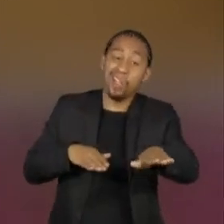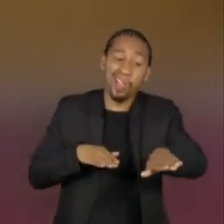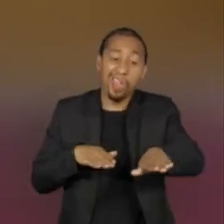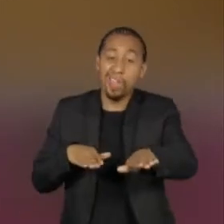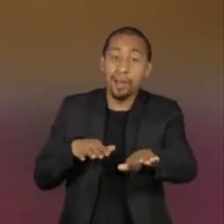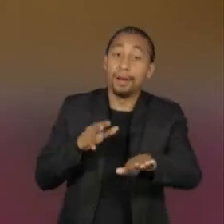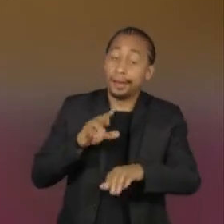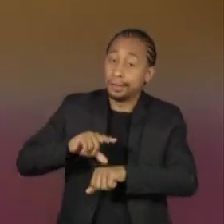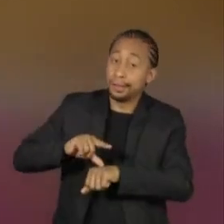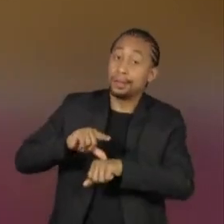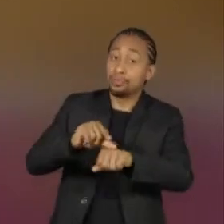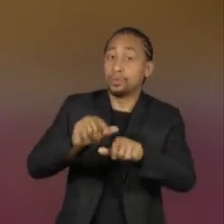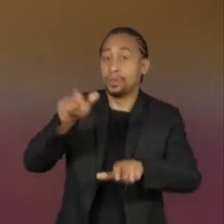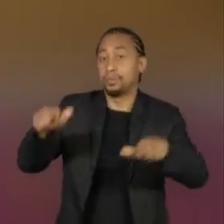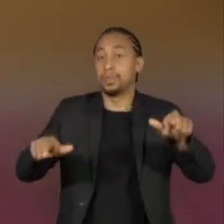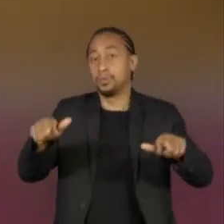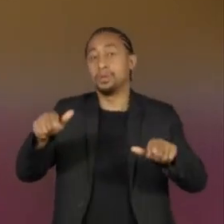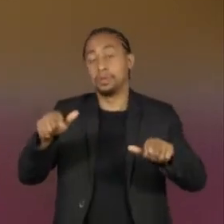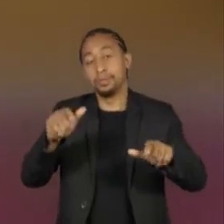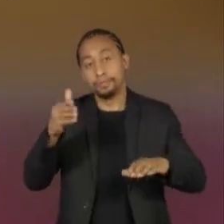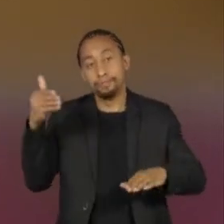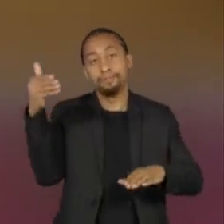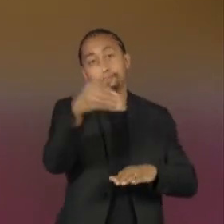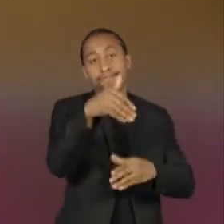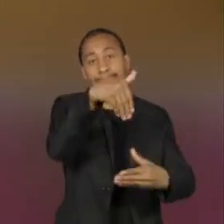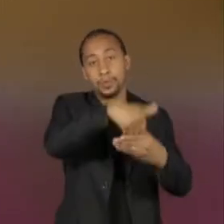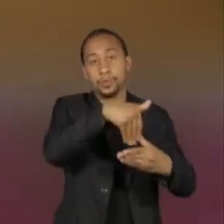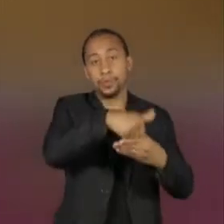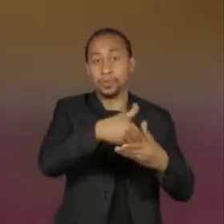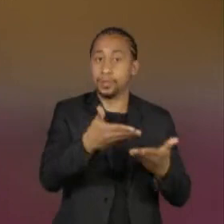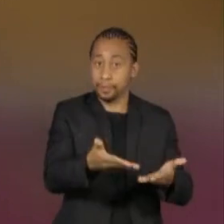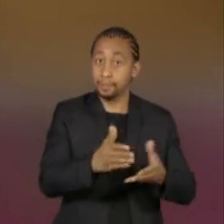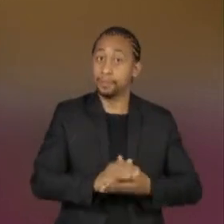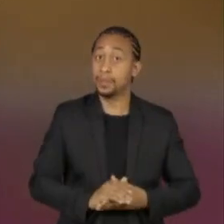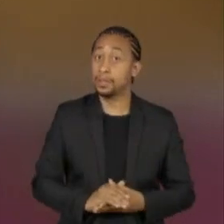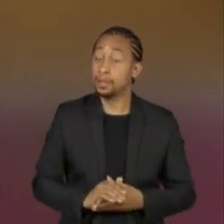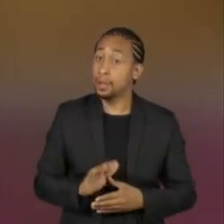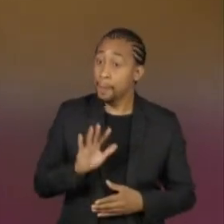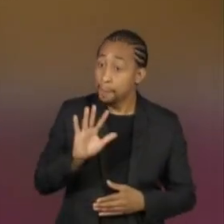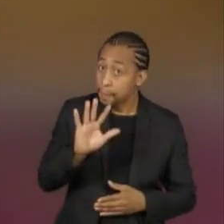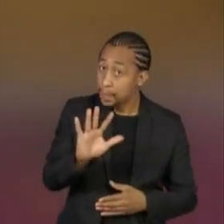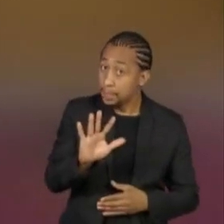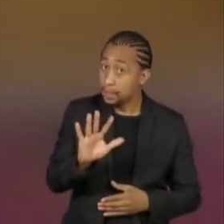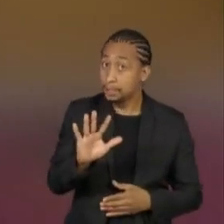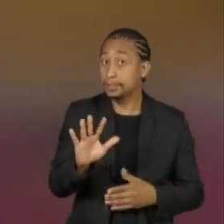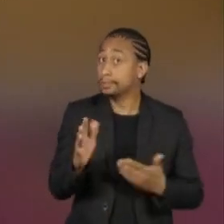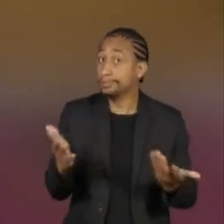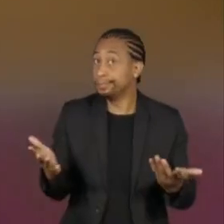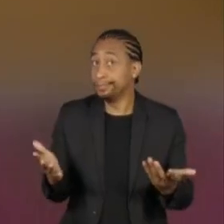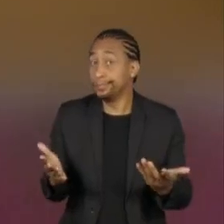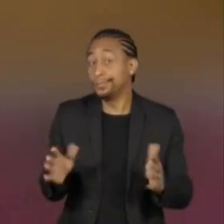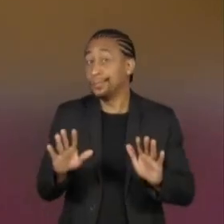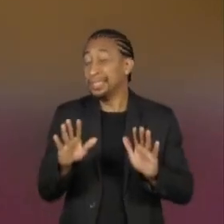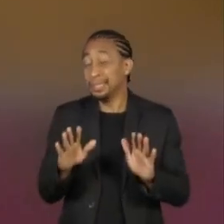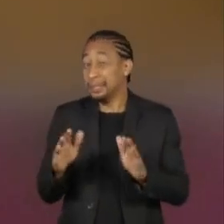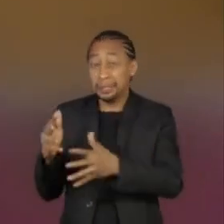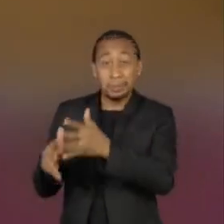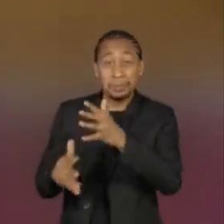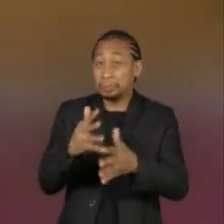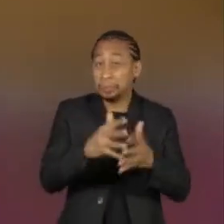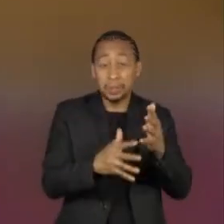dos eleitores até a sessão eleitoral. Mas em nenhum caso impediu